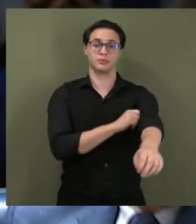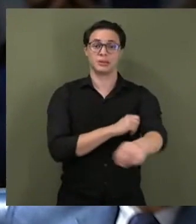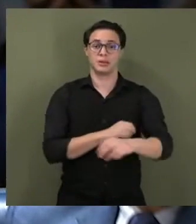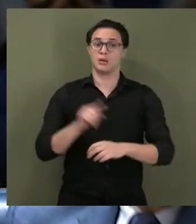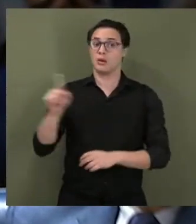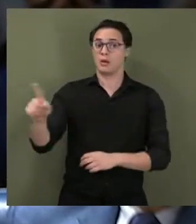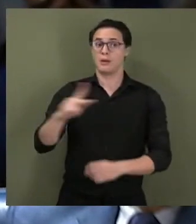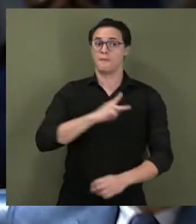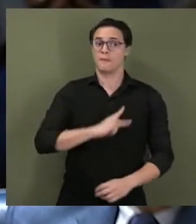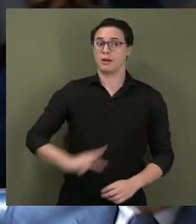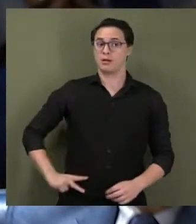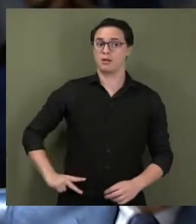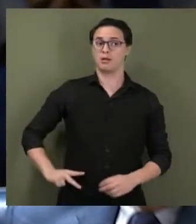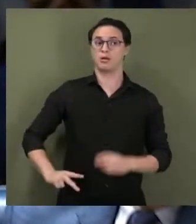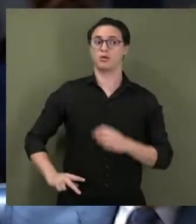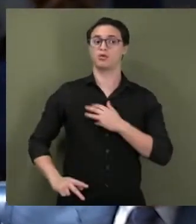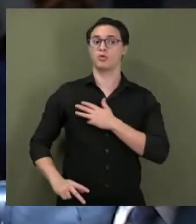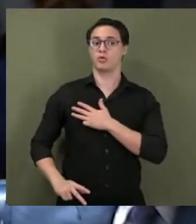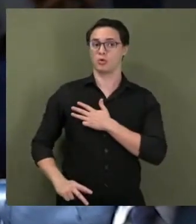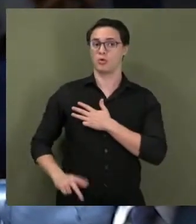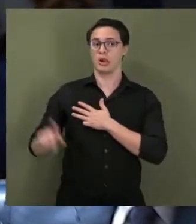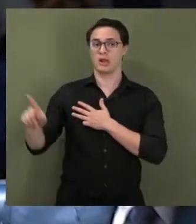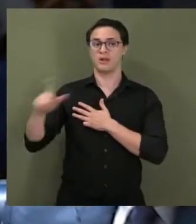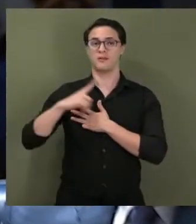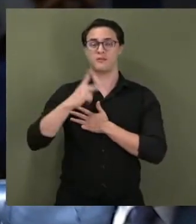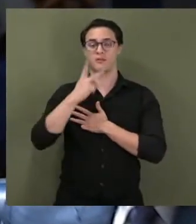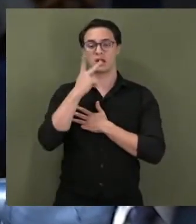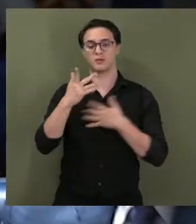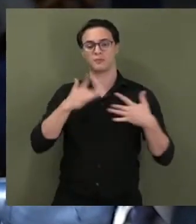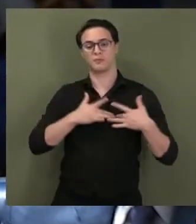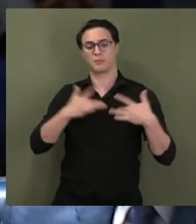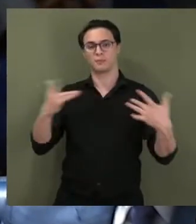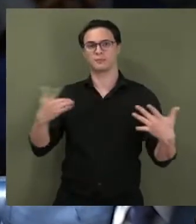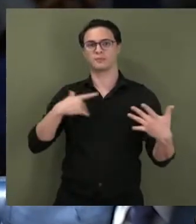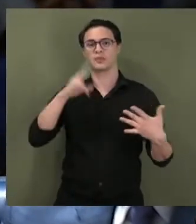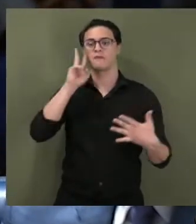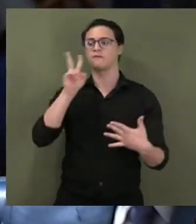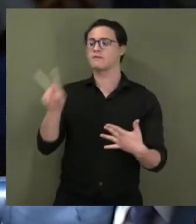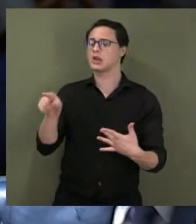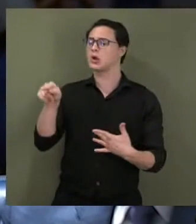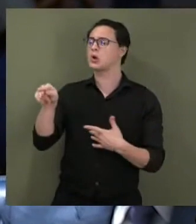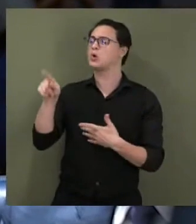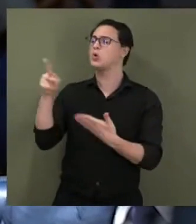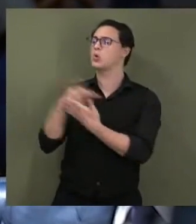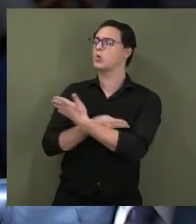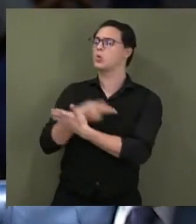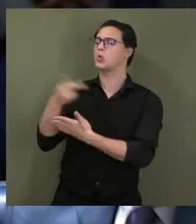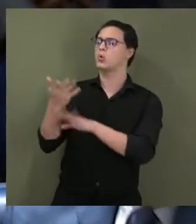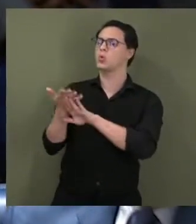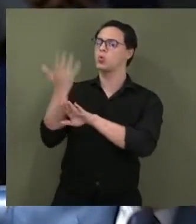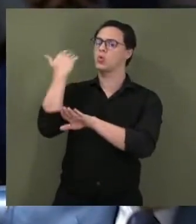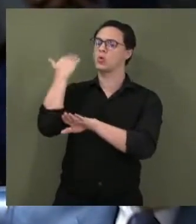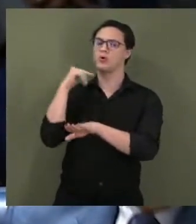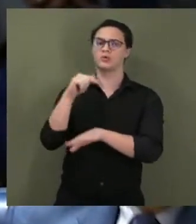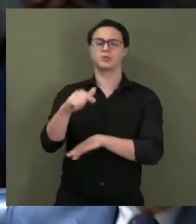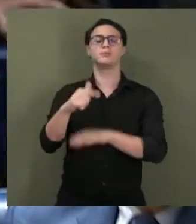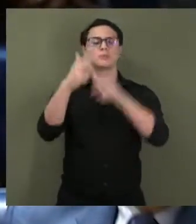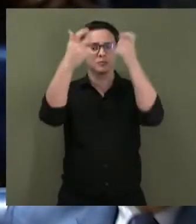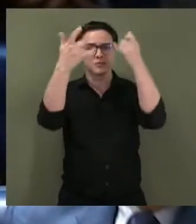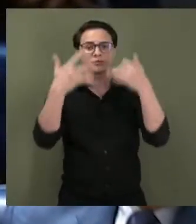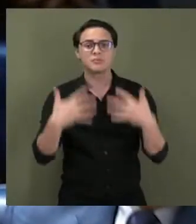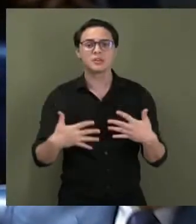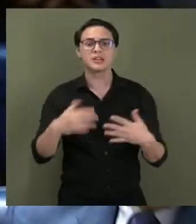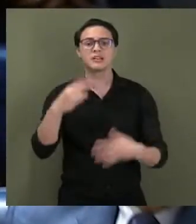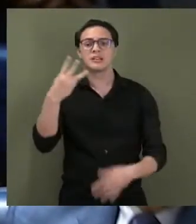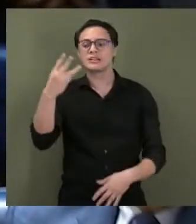Lula em solidariedade, em vivenciar, em olhar o que está acontecendo, V. Exª me tipifique 30